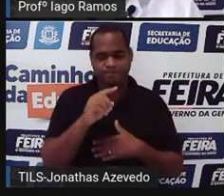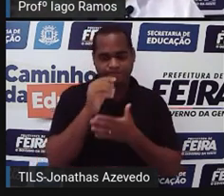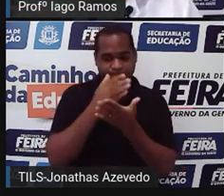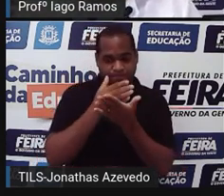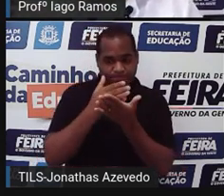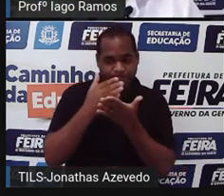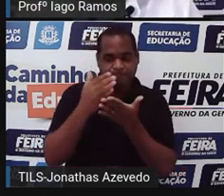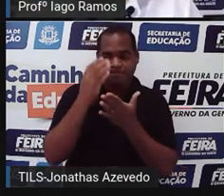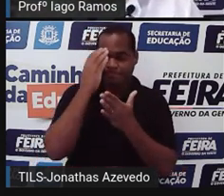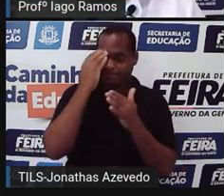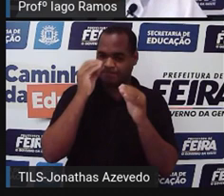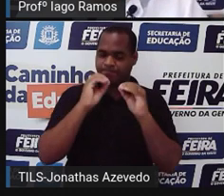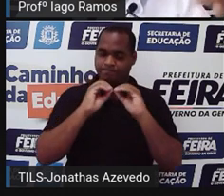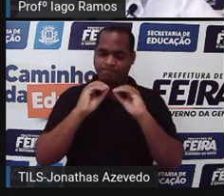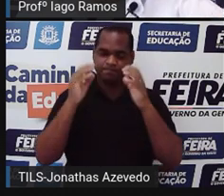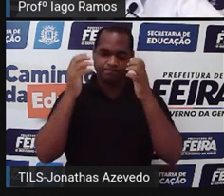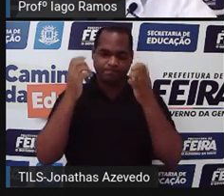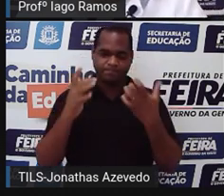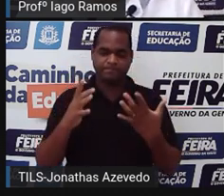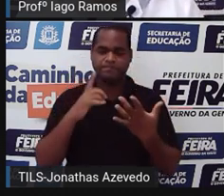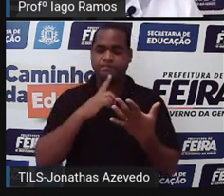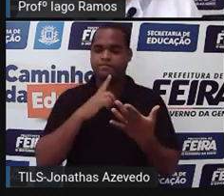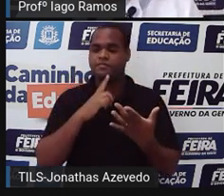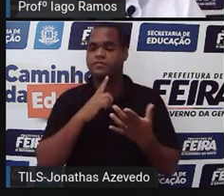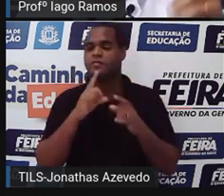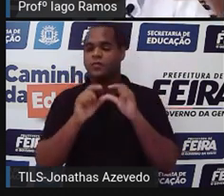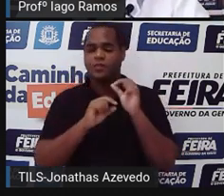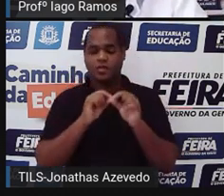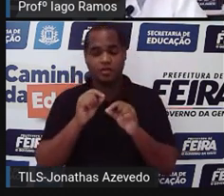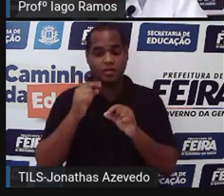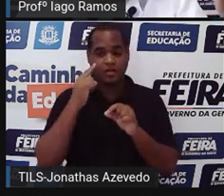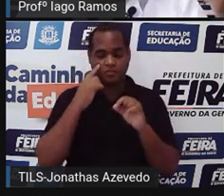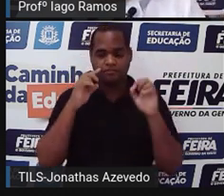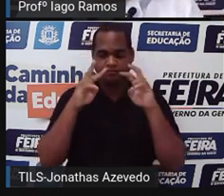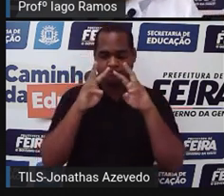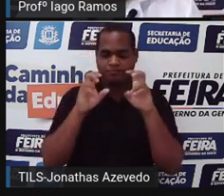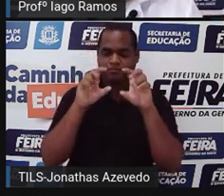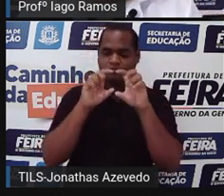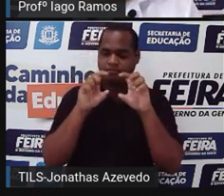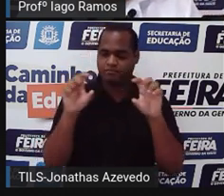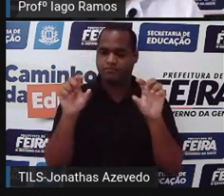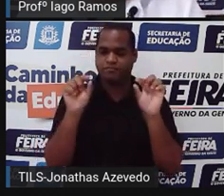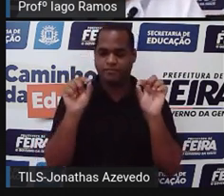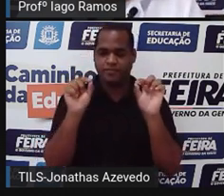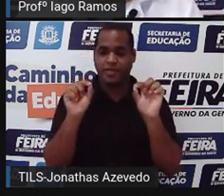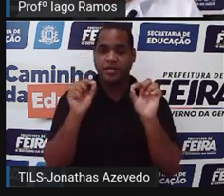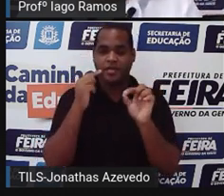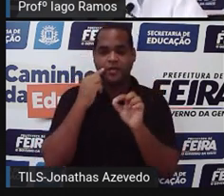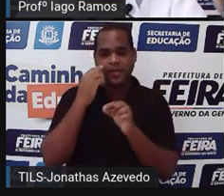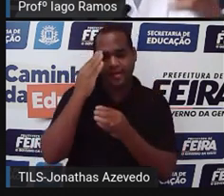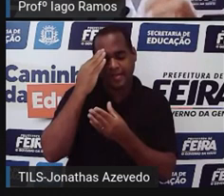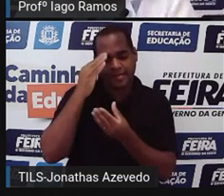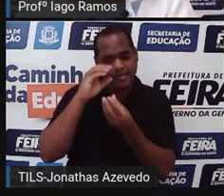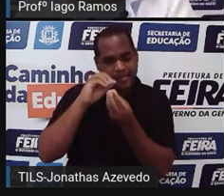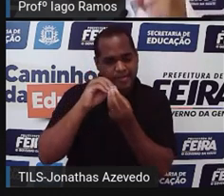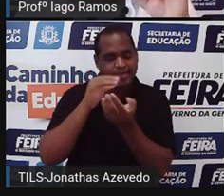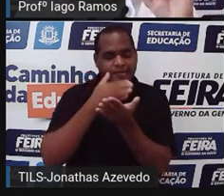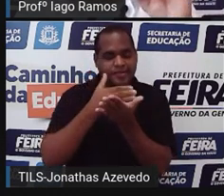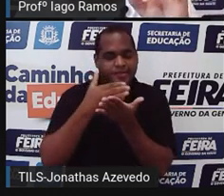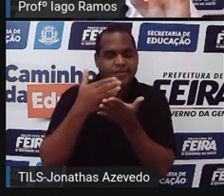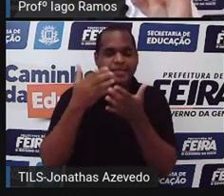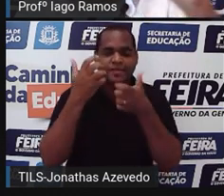interpretar o gráfico a partir do título. A entender o gráfico a partir do título. Porque o gráfico vai dizer,